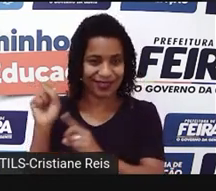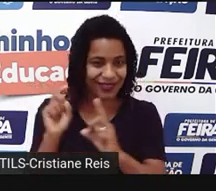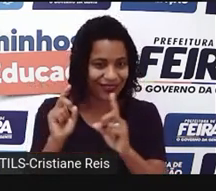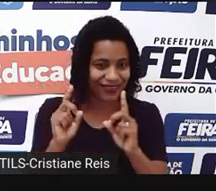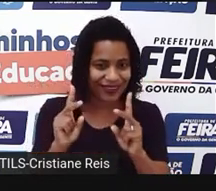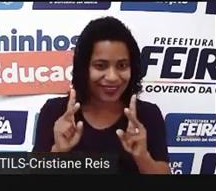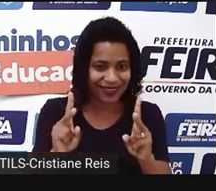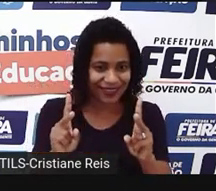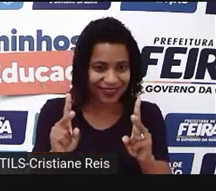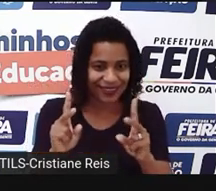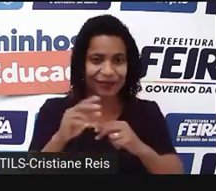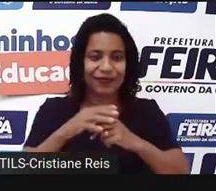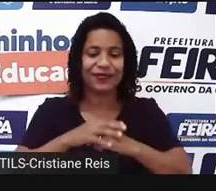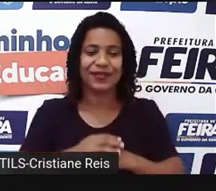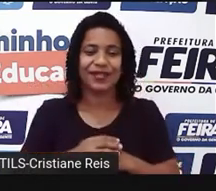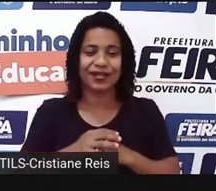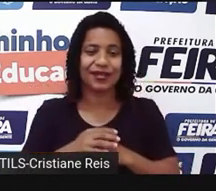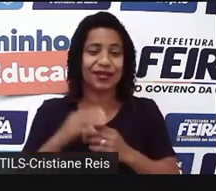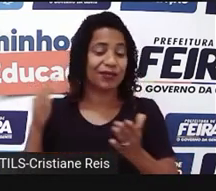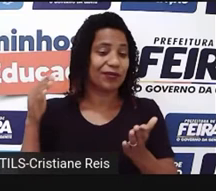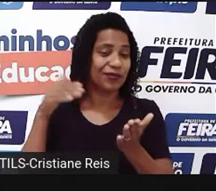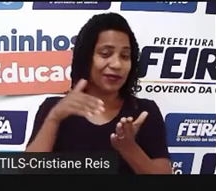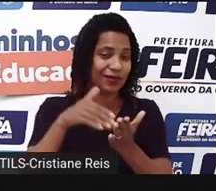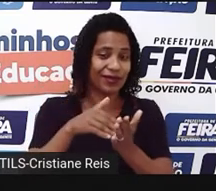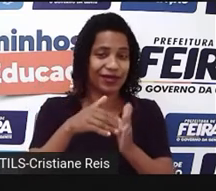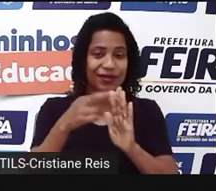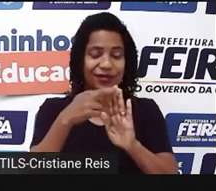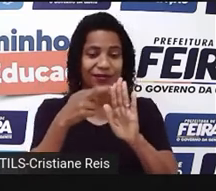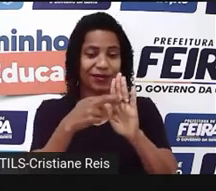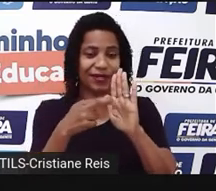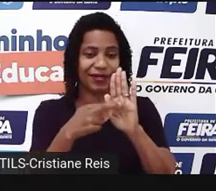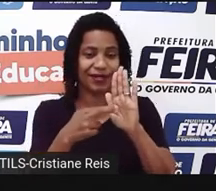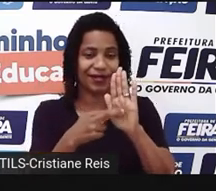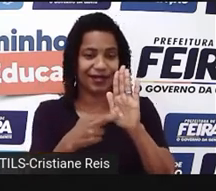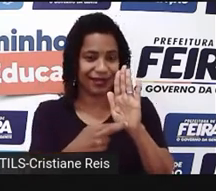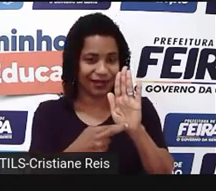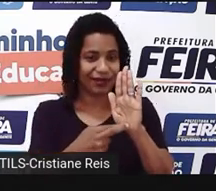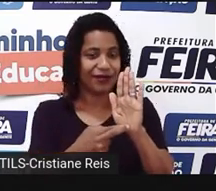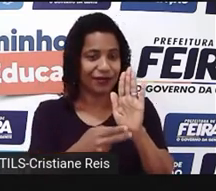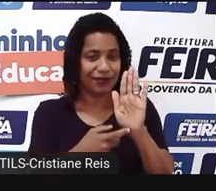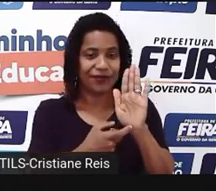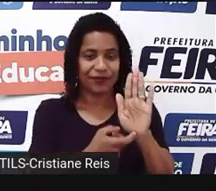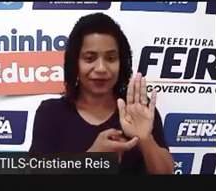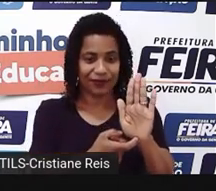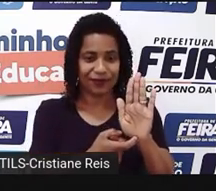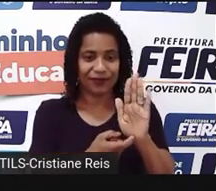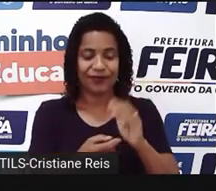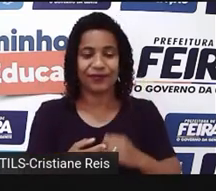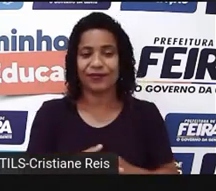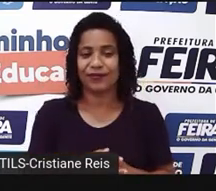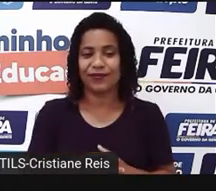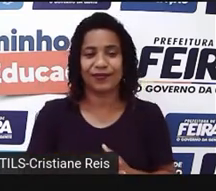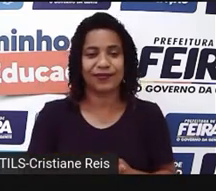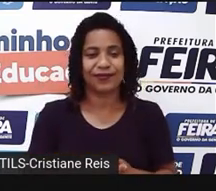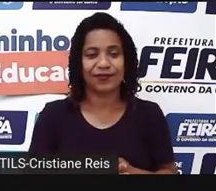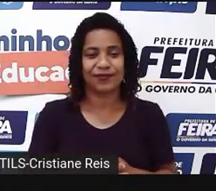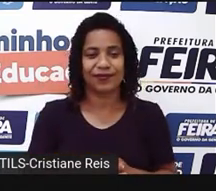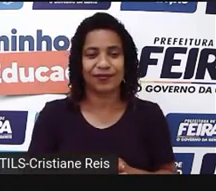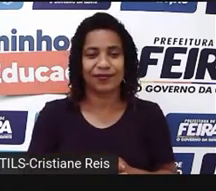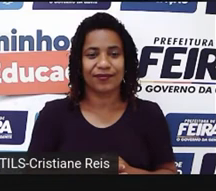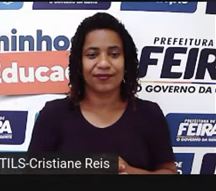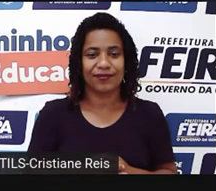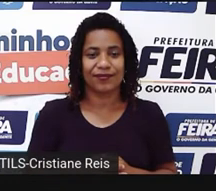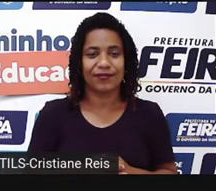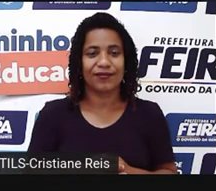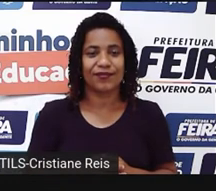Ok. E por fim, a última regra. Some nouns don't change at all where they pluralize